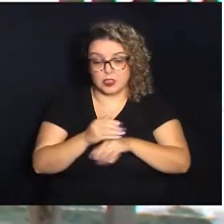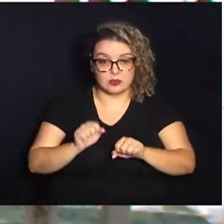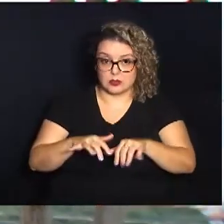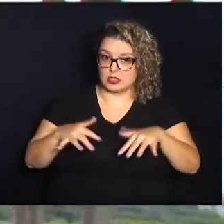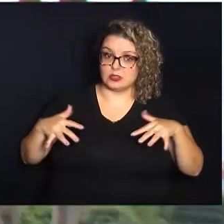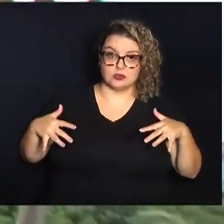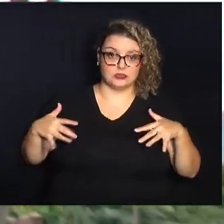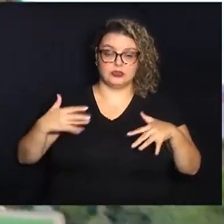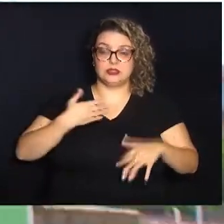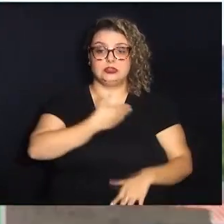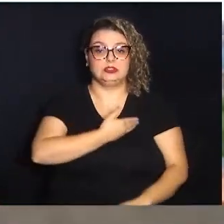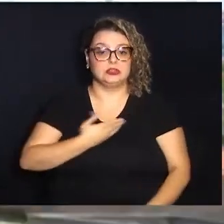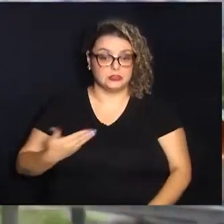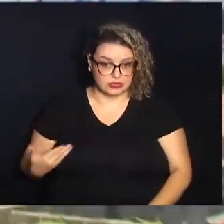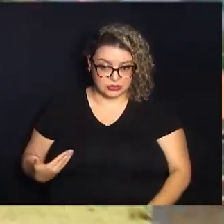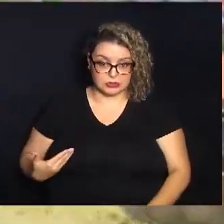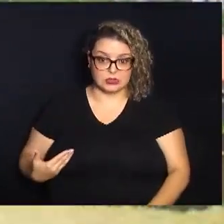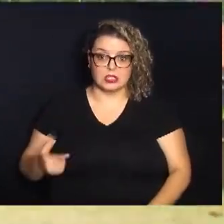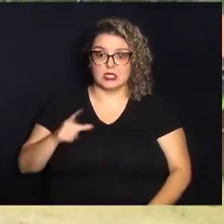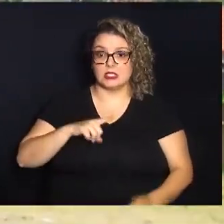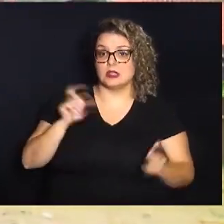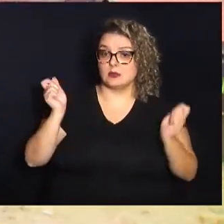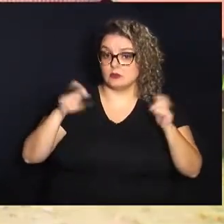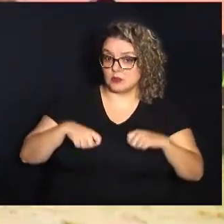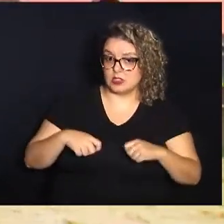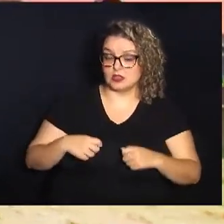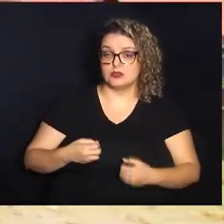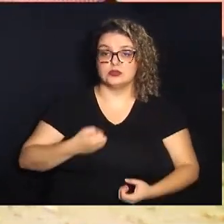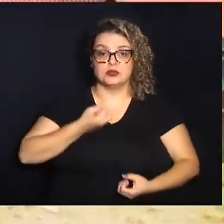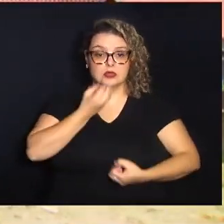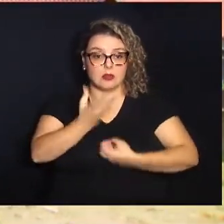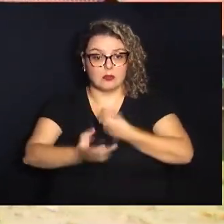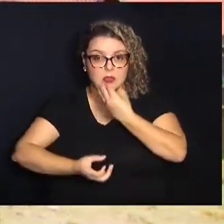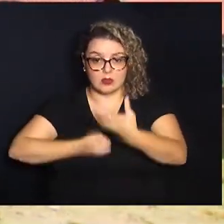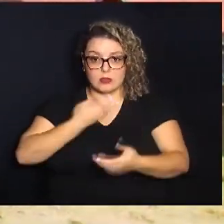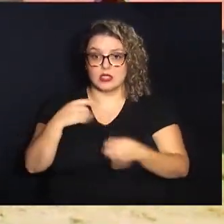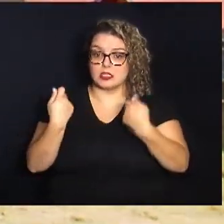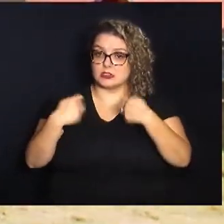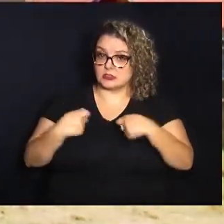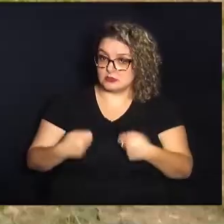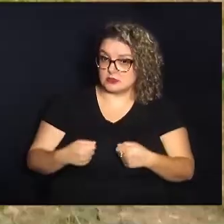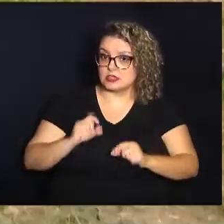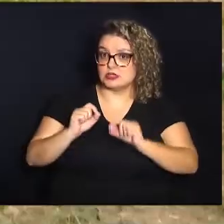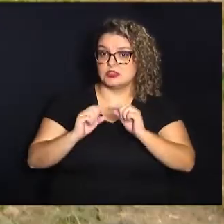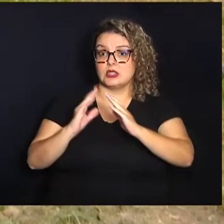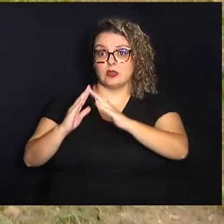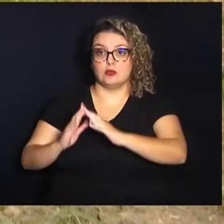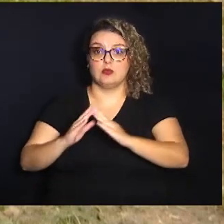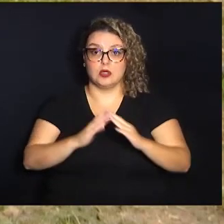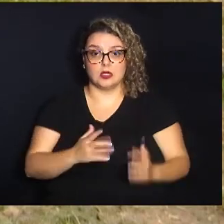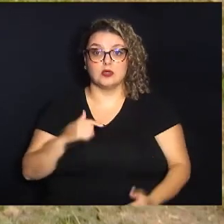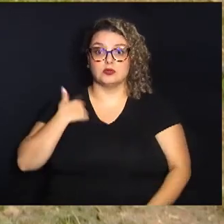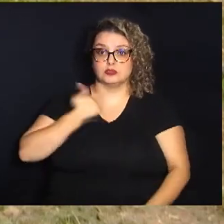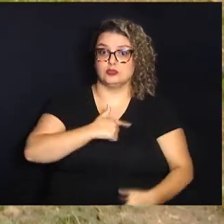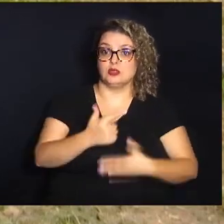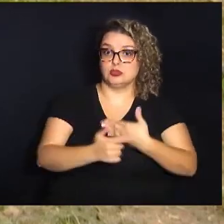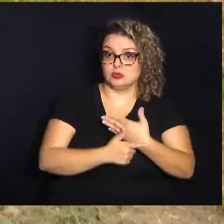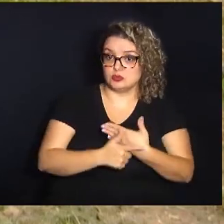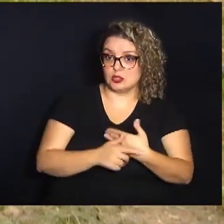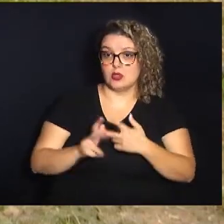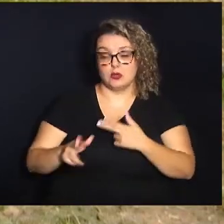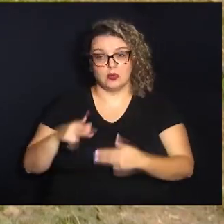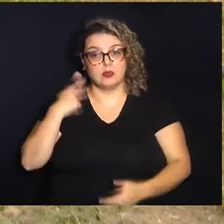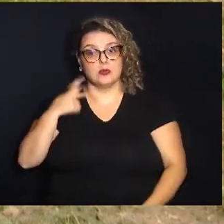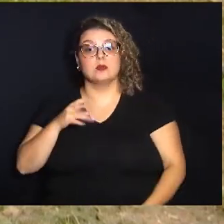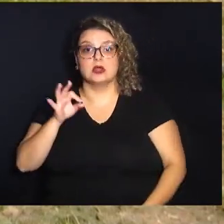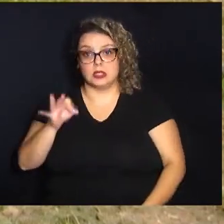públicas onde há a possibilidade de expressar essa necessidade de quem mora aqui. Portanto, o nosso papel como vereador é